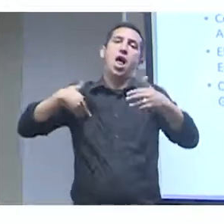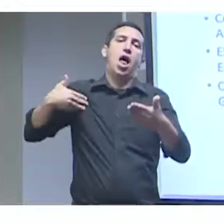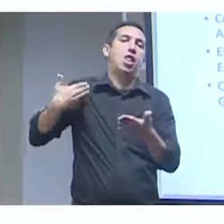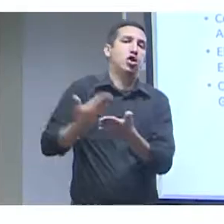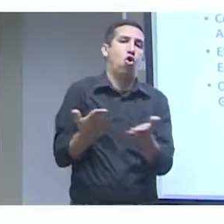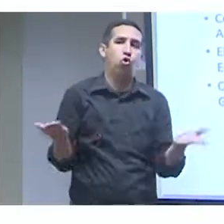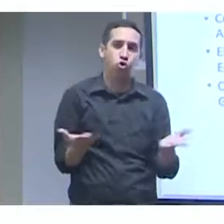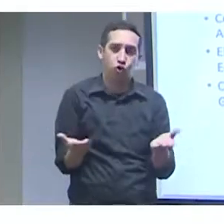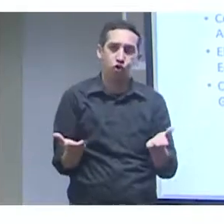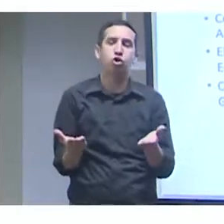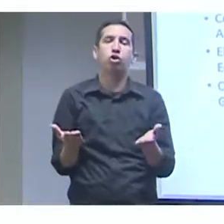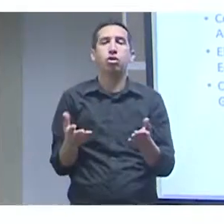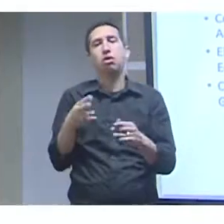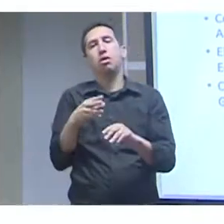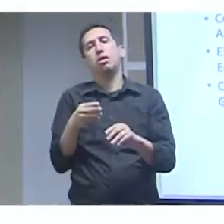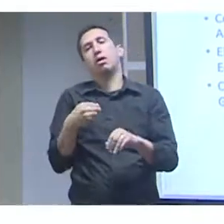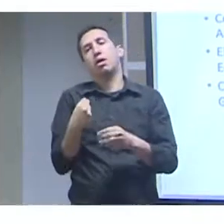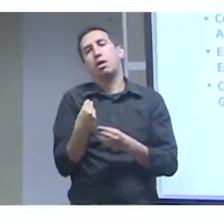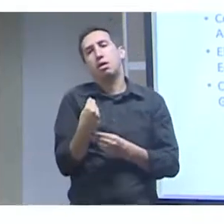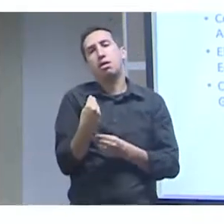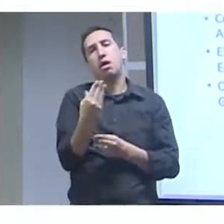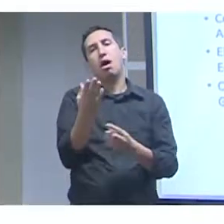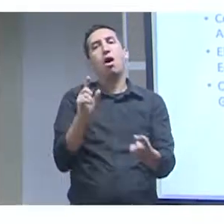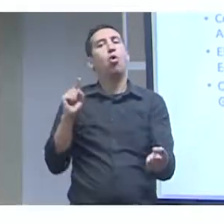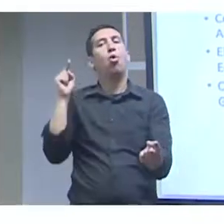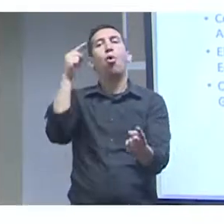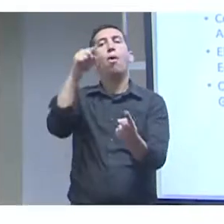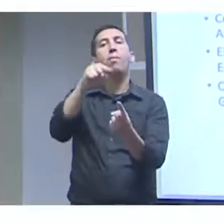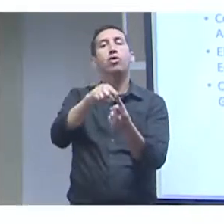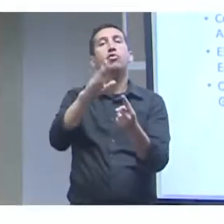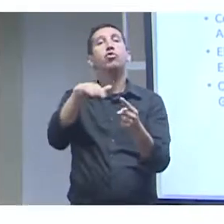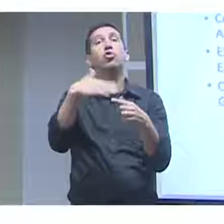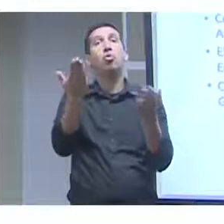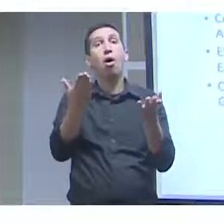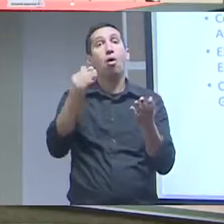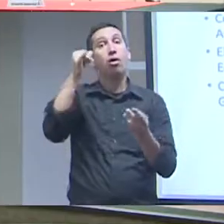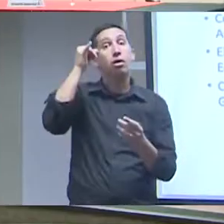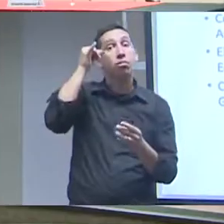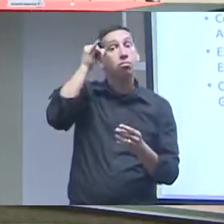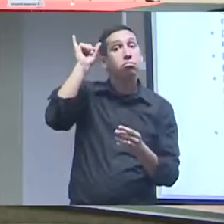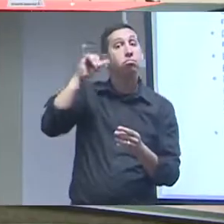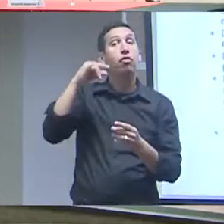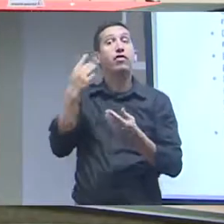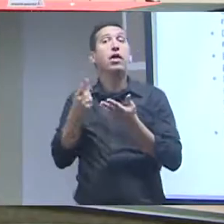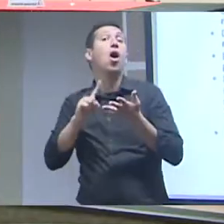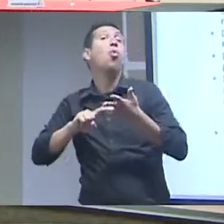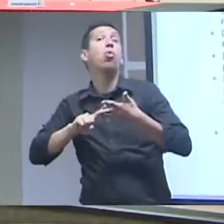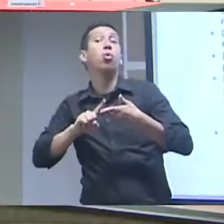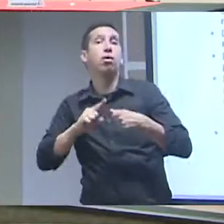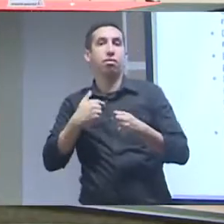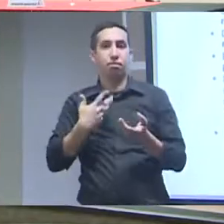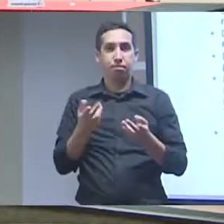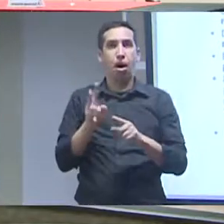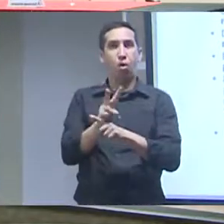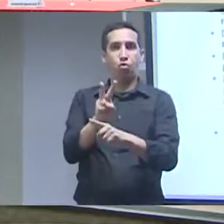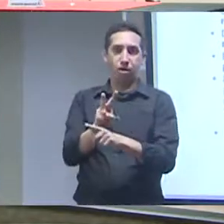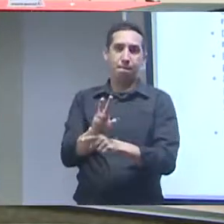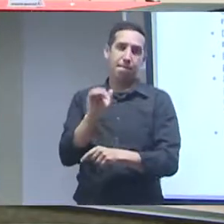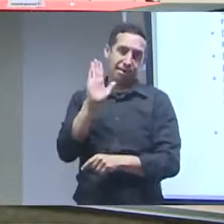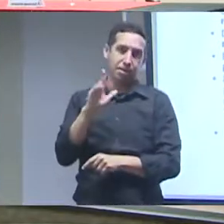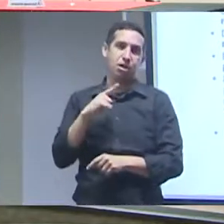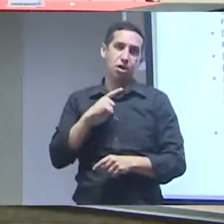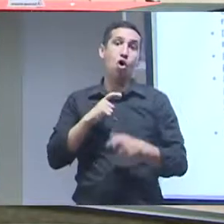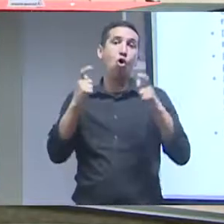e vem avaliando desde então e entregando as metas nacionais de avaliação de risco de extinção desde a sua